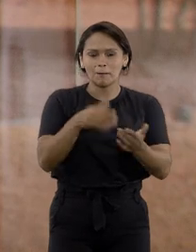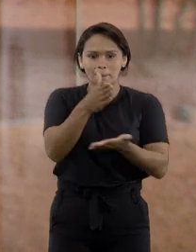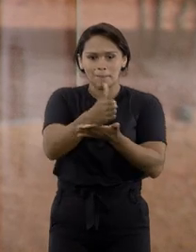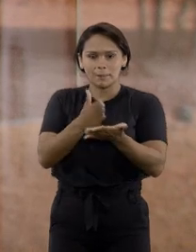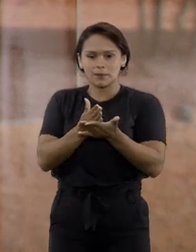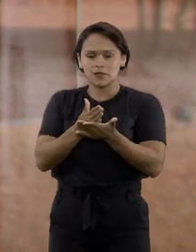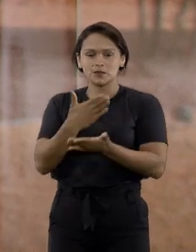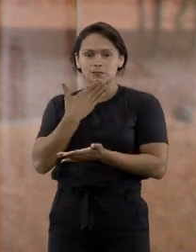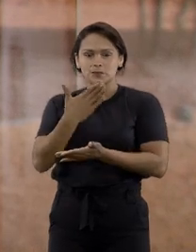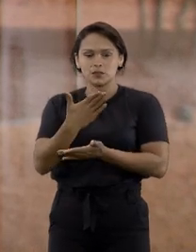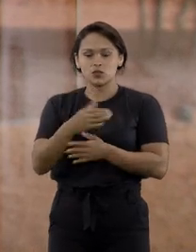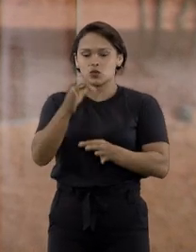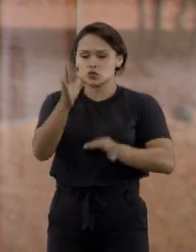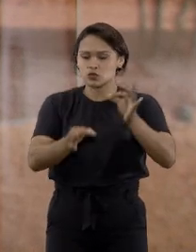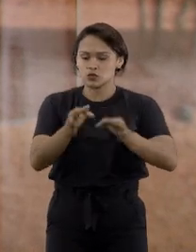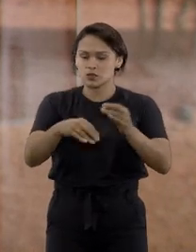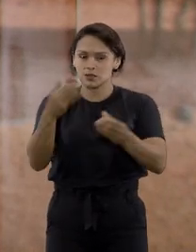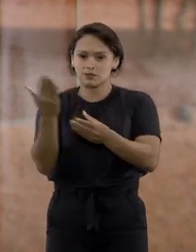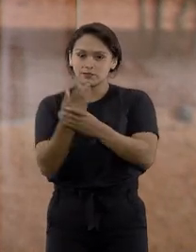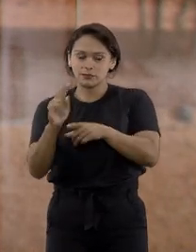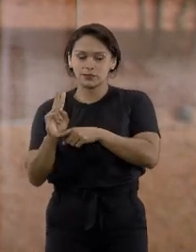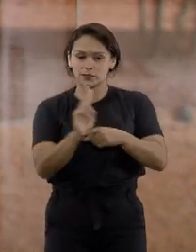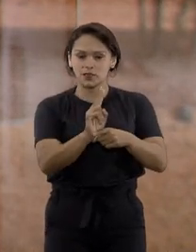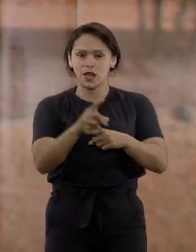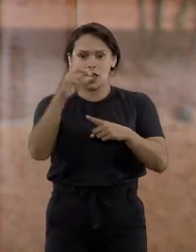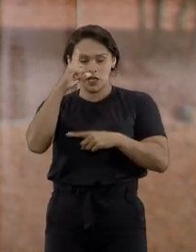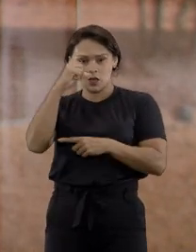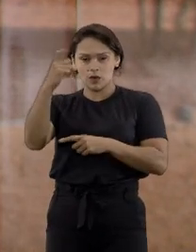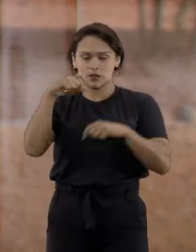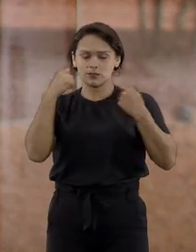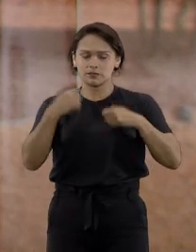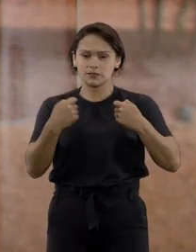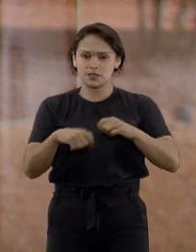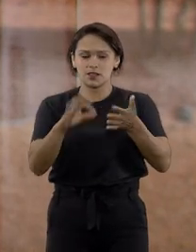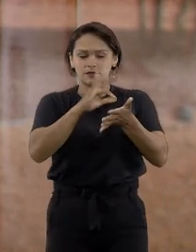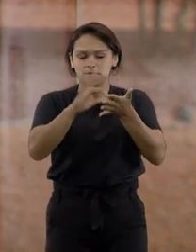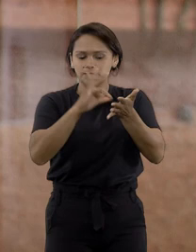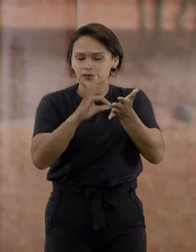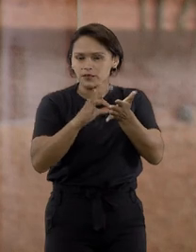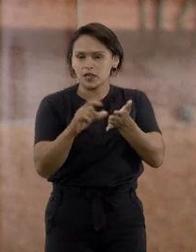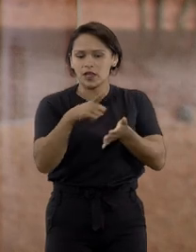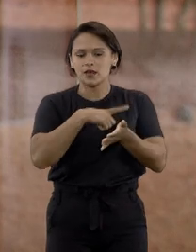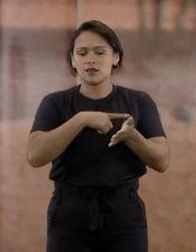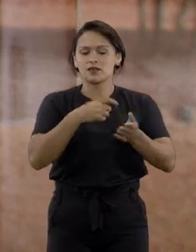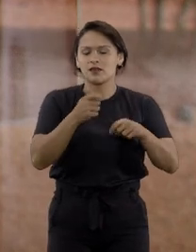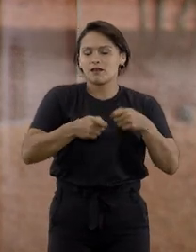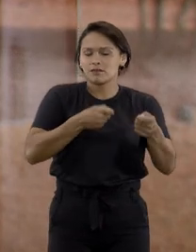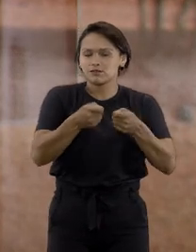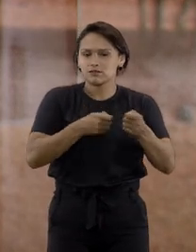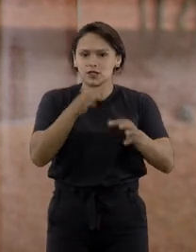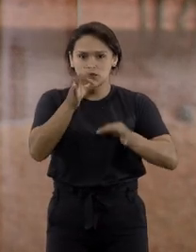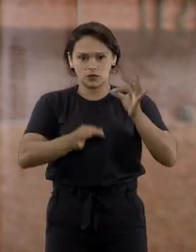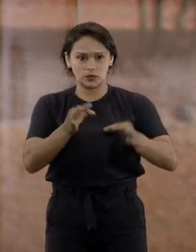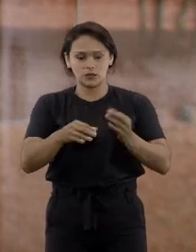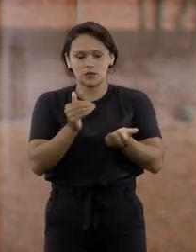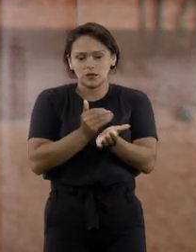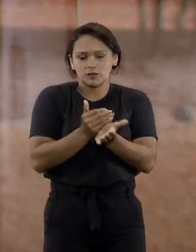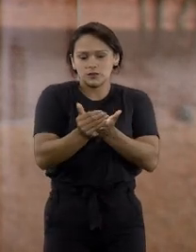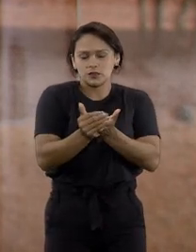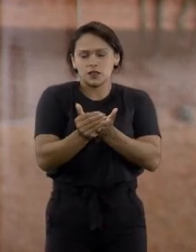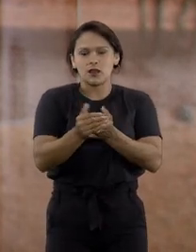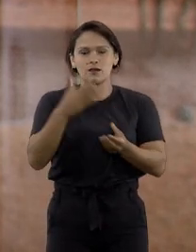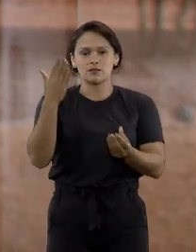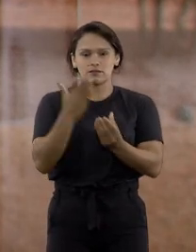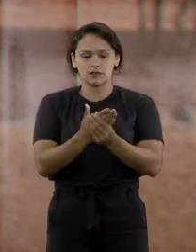e o juízo determinou em liminar que o cartório fizesse constar no registro do imóvel a existência da disputa judicial. Durante o processo,